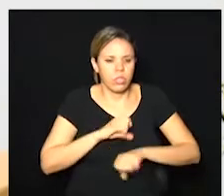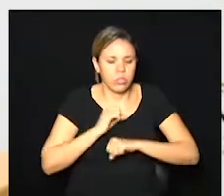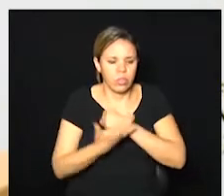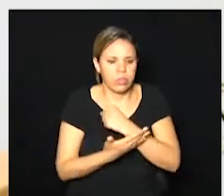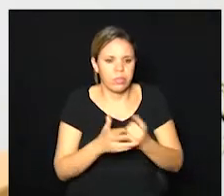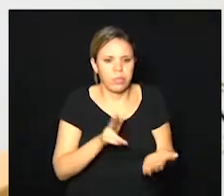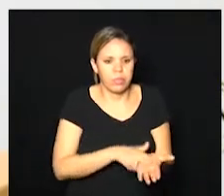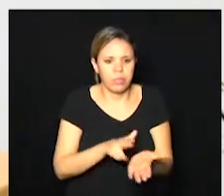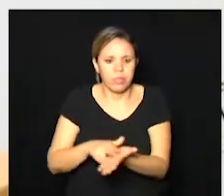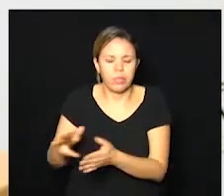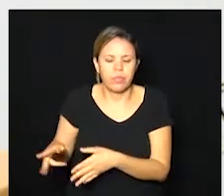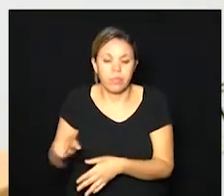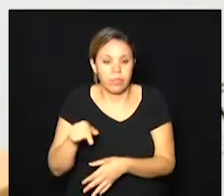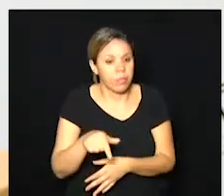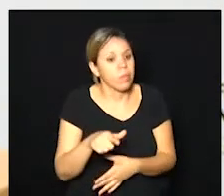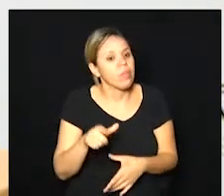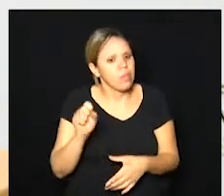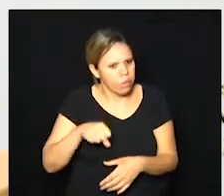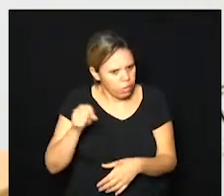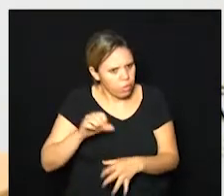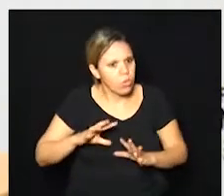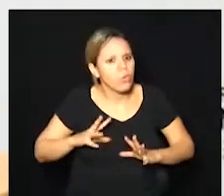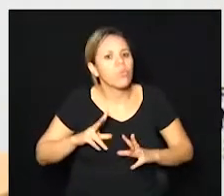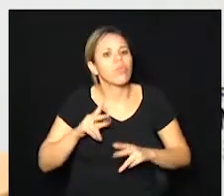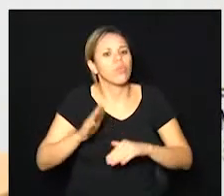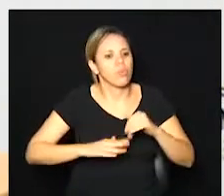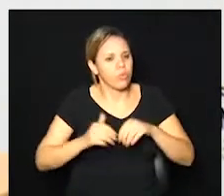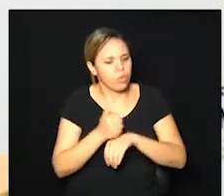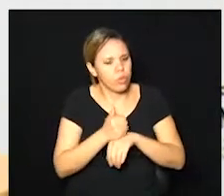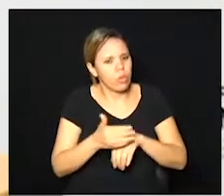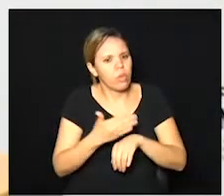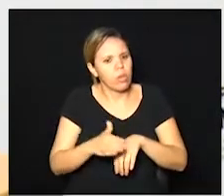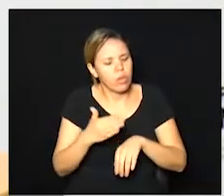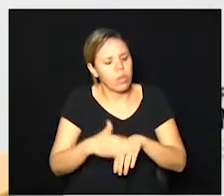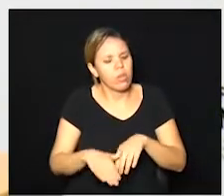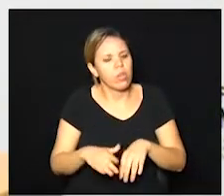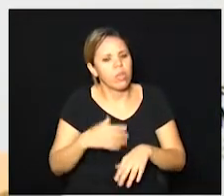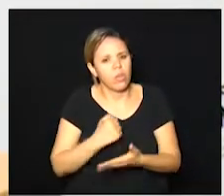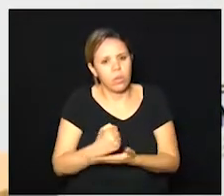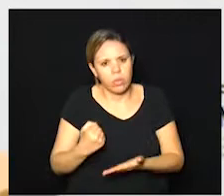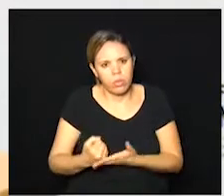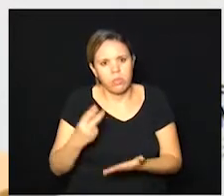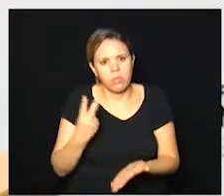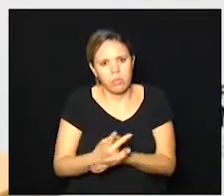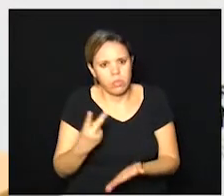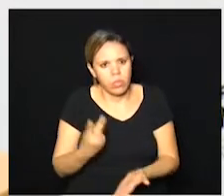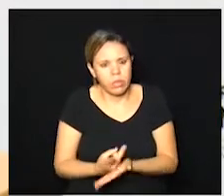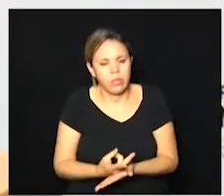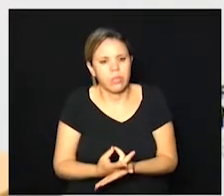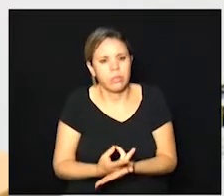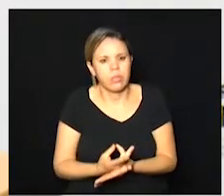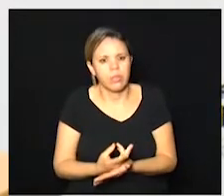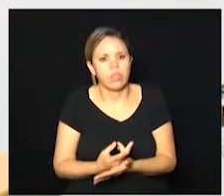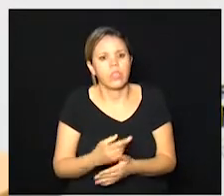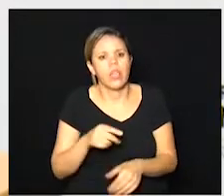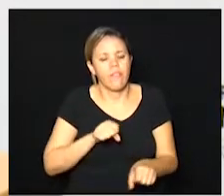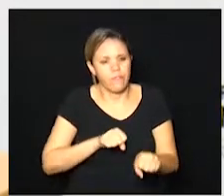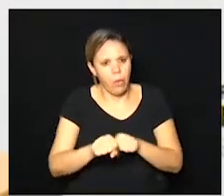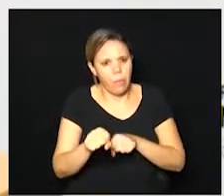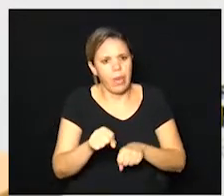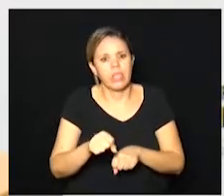-19 sim André todos os profissionais aqueles que nós contratamos mesmo aqueles que tem especialização